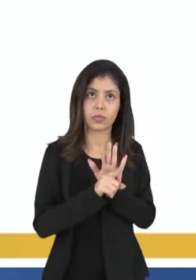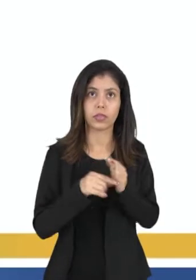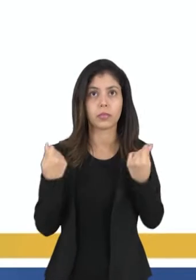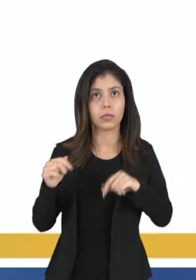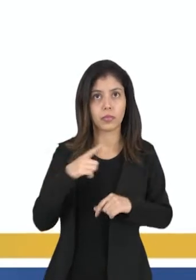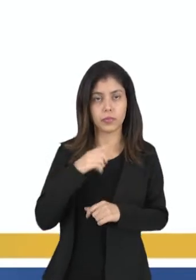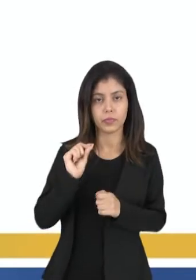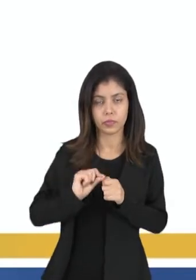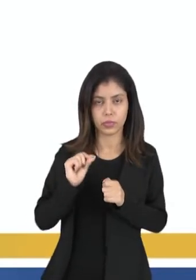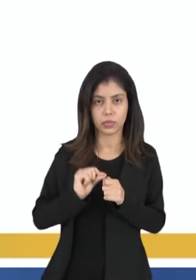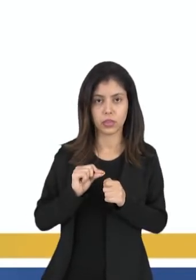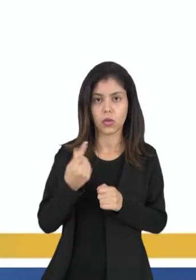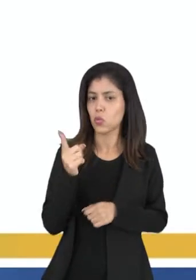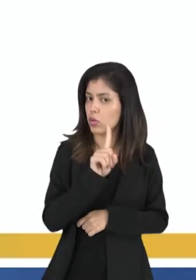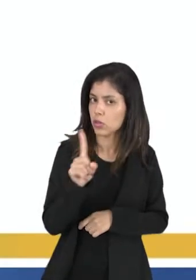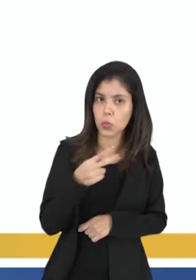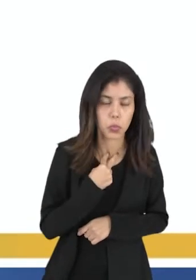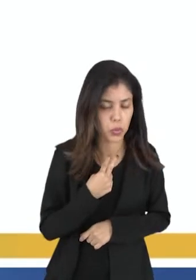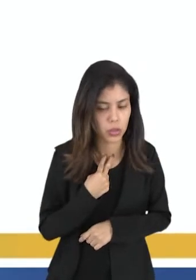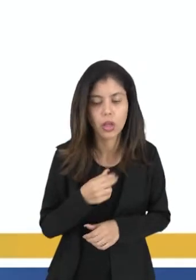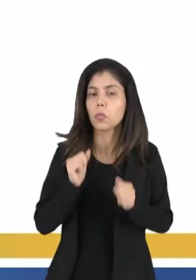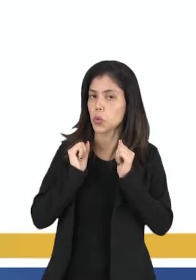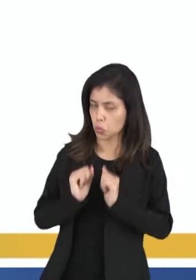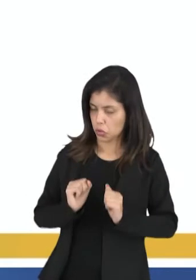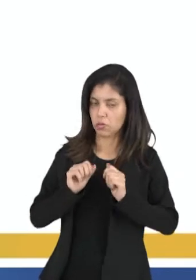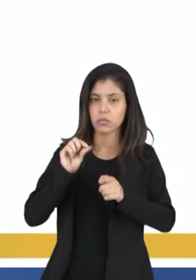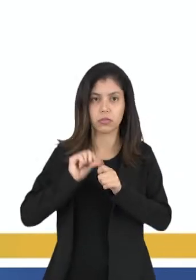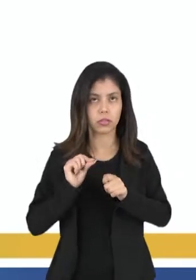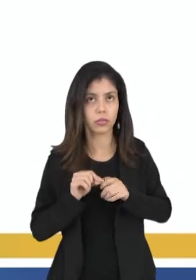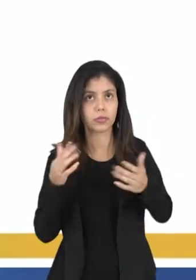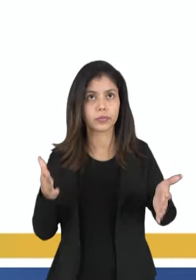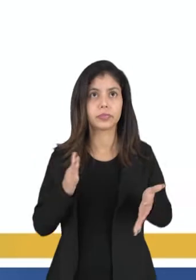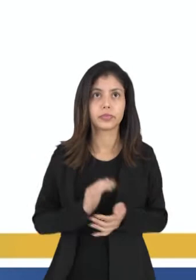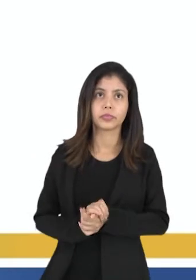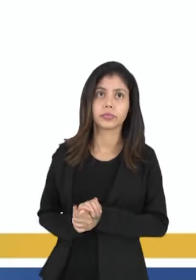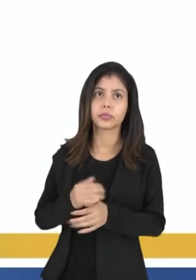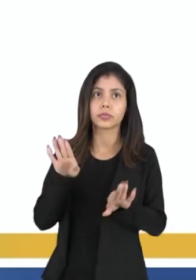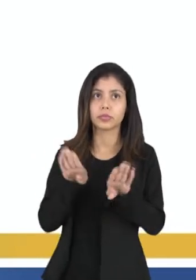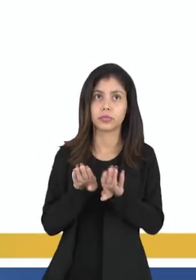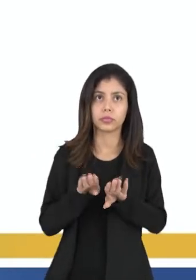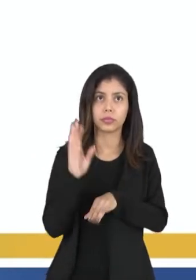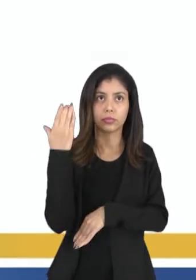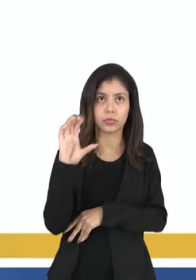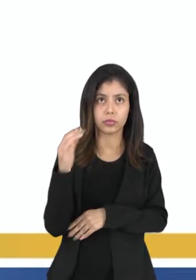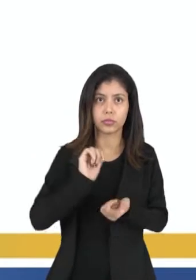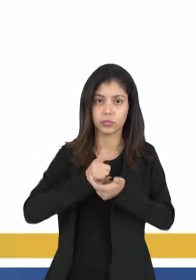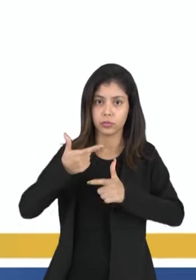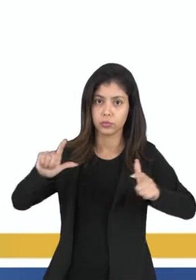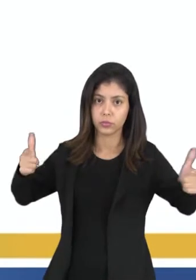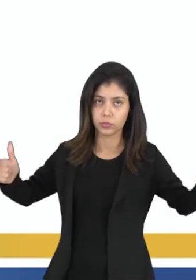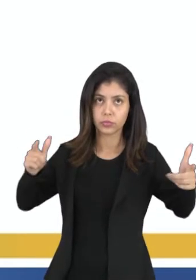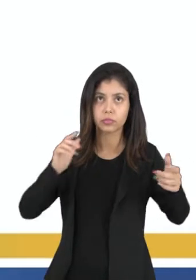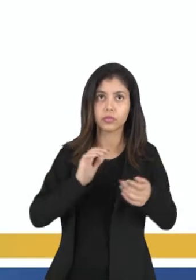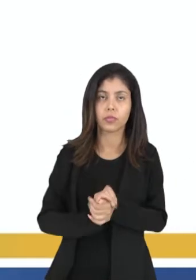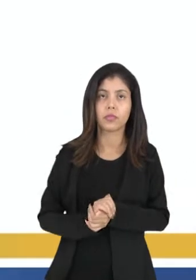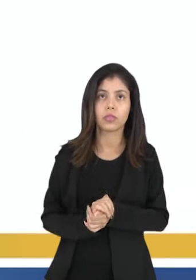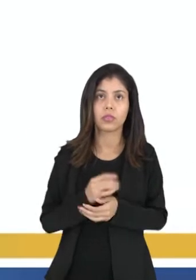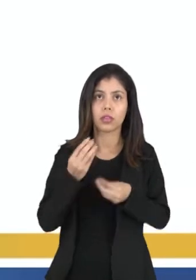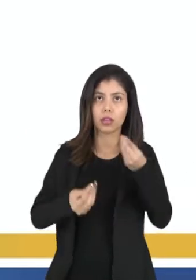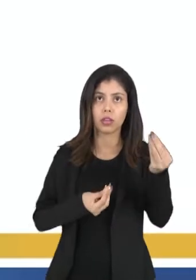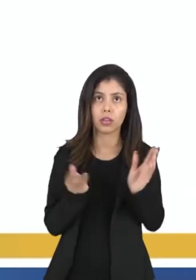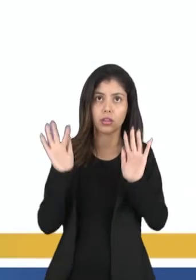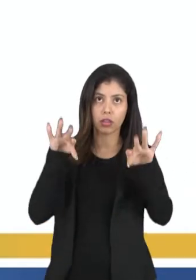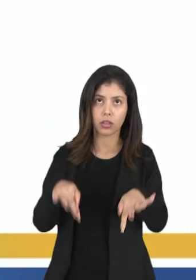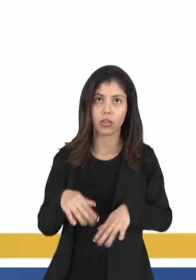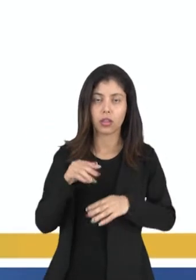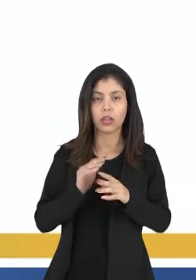o que devemos e o que não devemos fazer, a finalidade dessa ciência deve abranger as duas outras, de um modo que